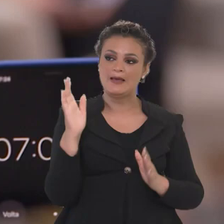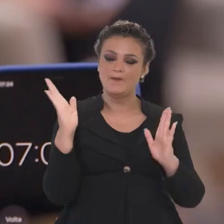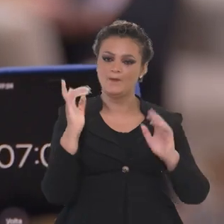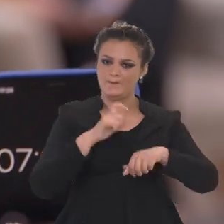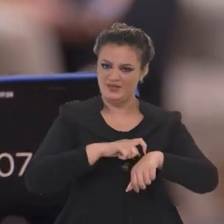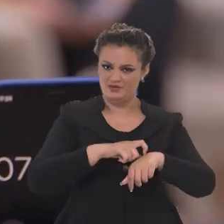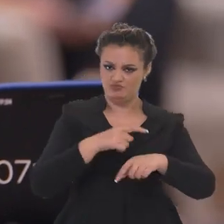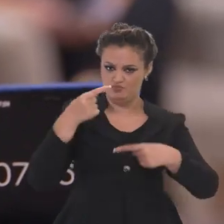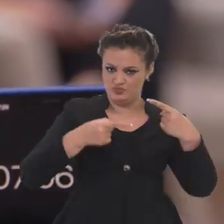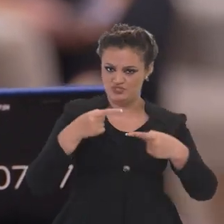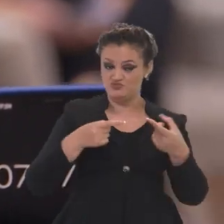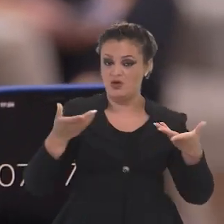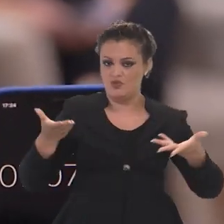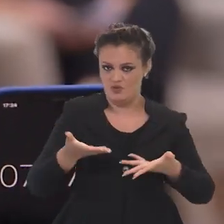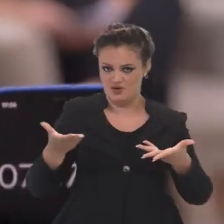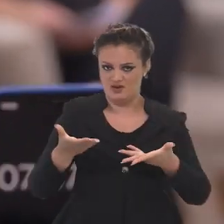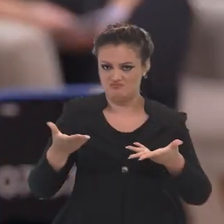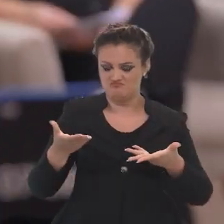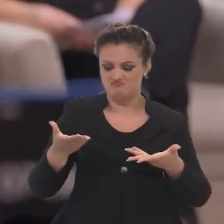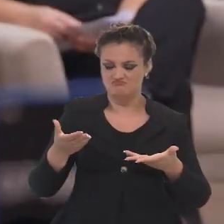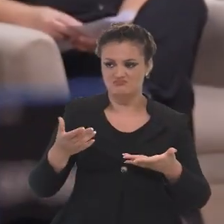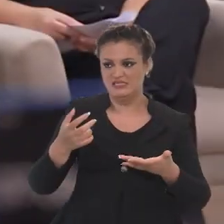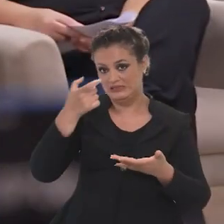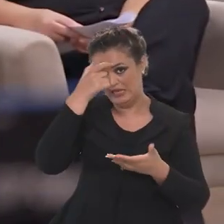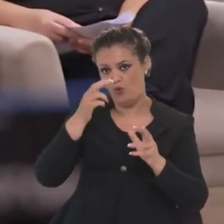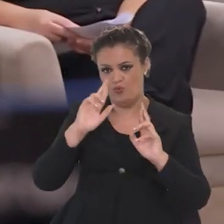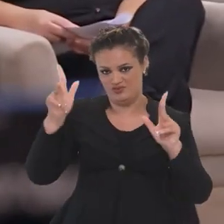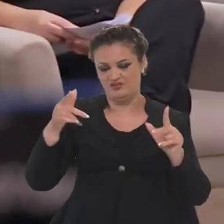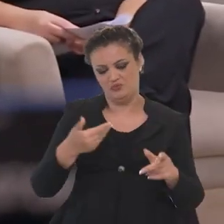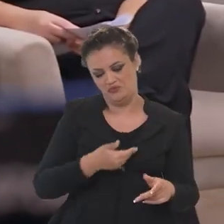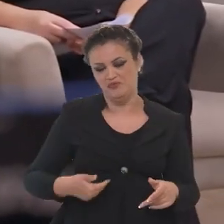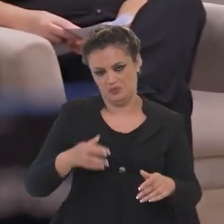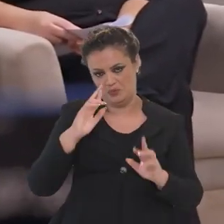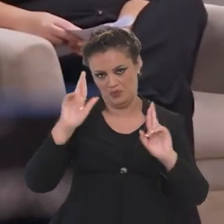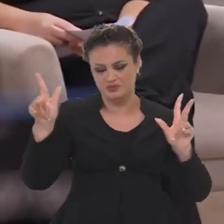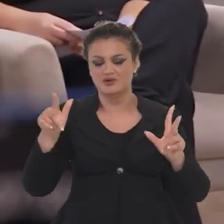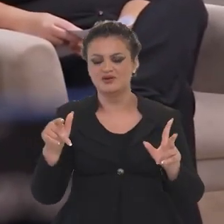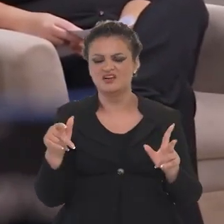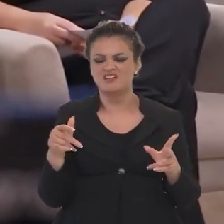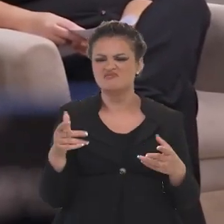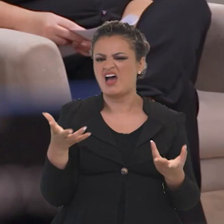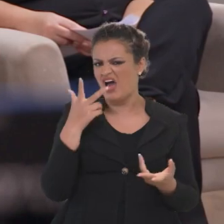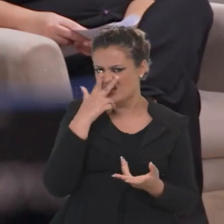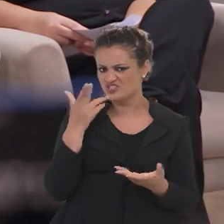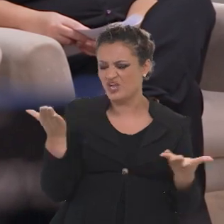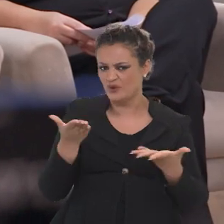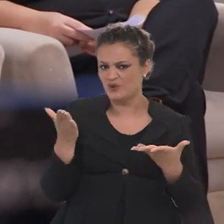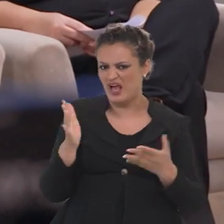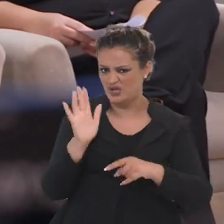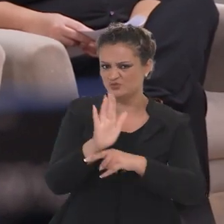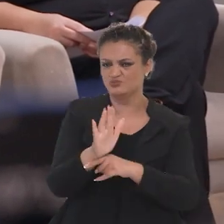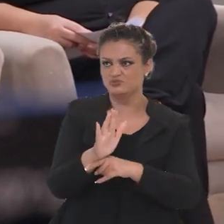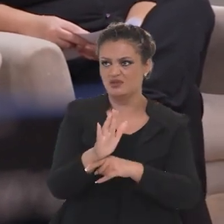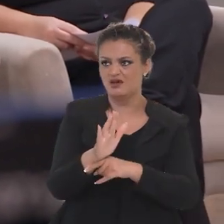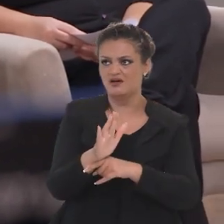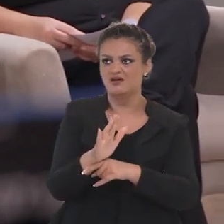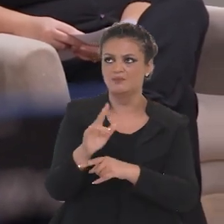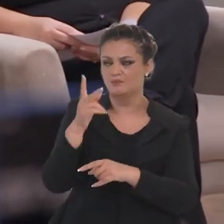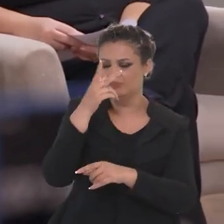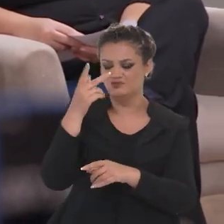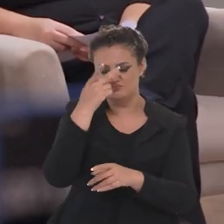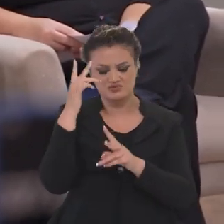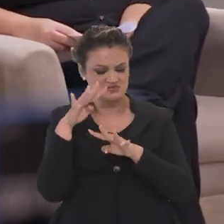discurso e o momento político, que são outros, favorecem também, na verdade, essa